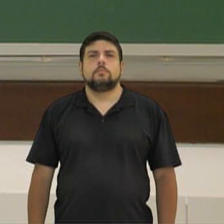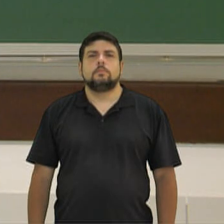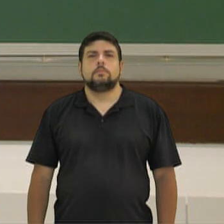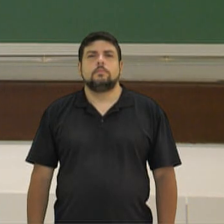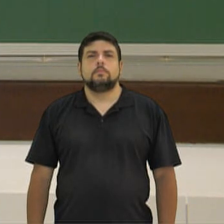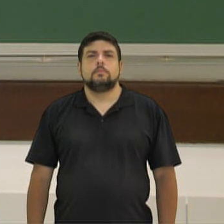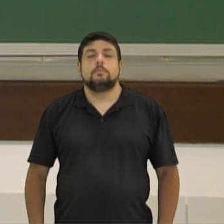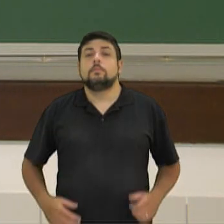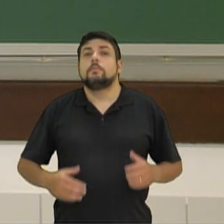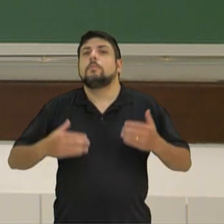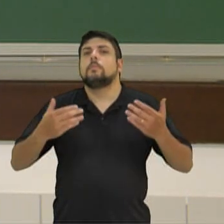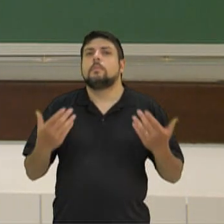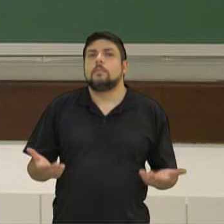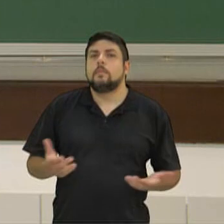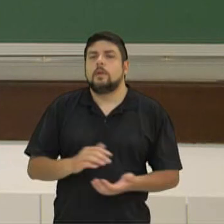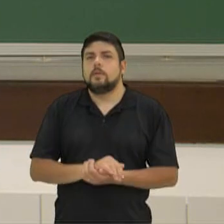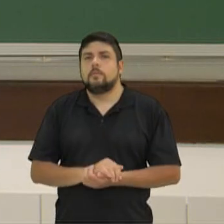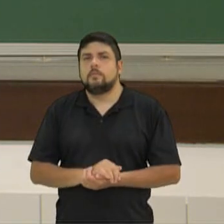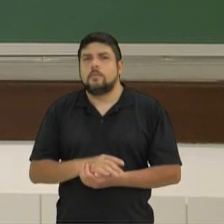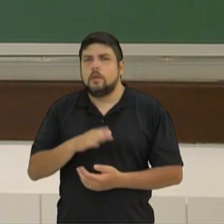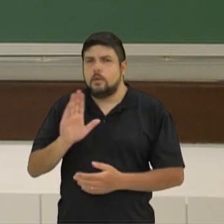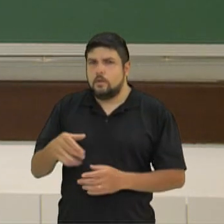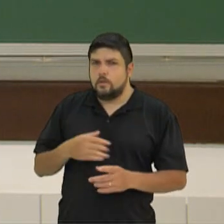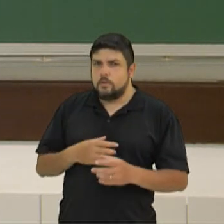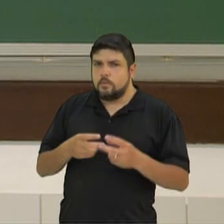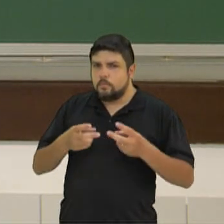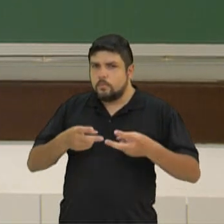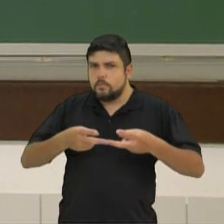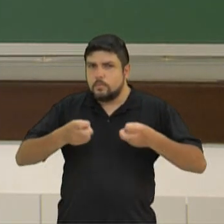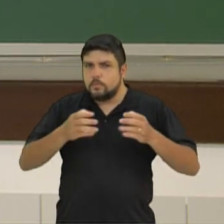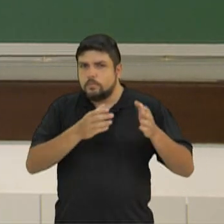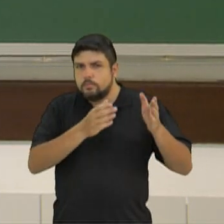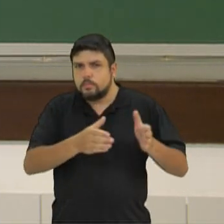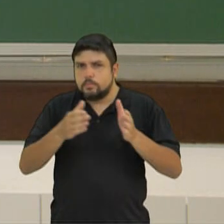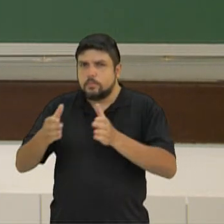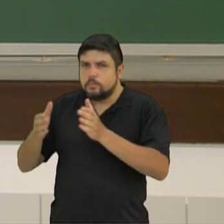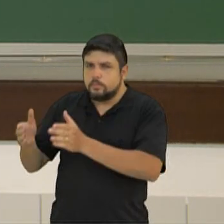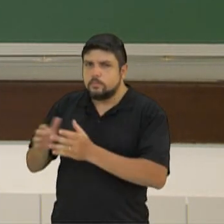E aí, identificaram as partes dessa reportagem? Vamos a ela?